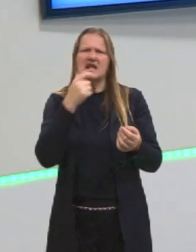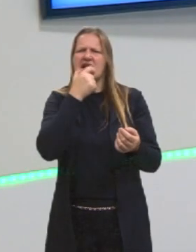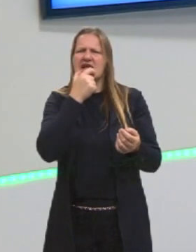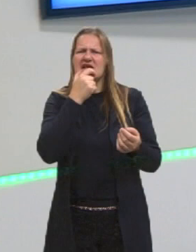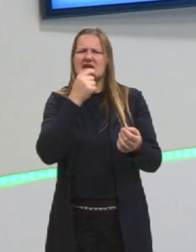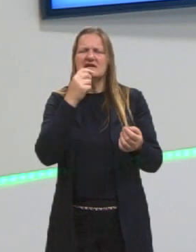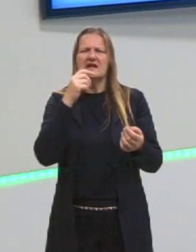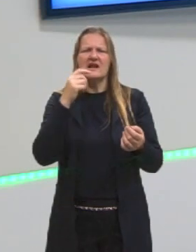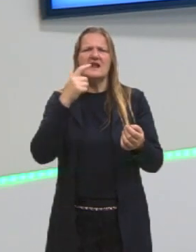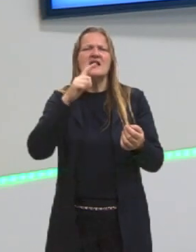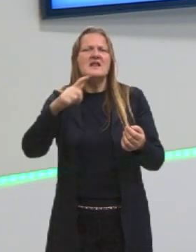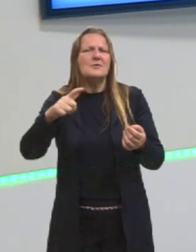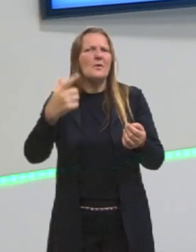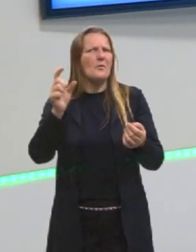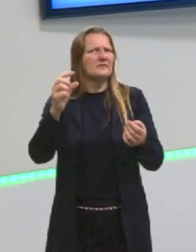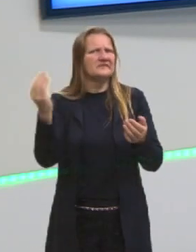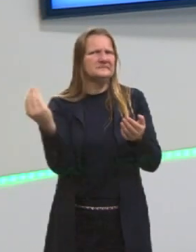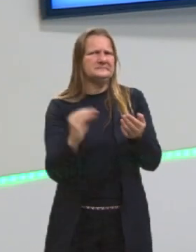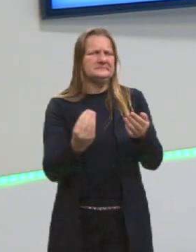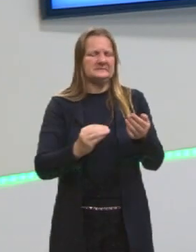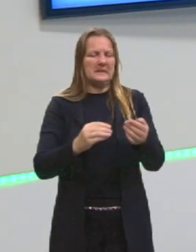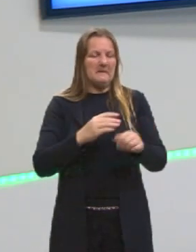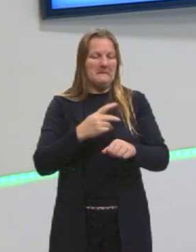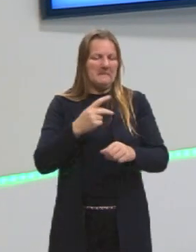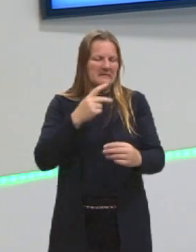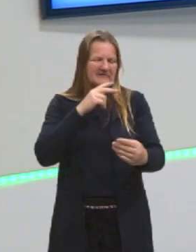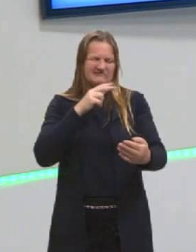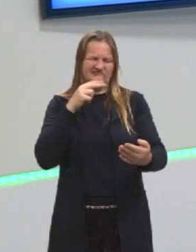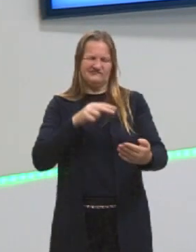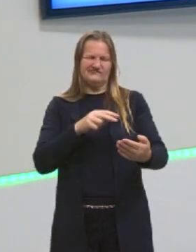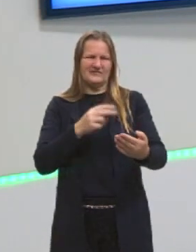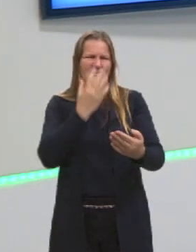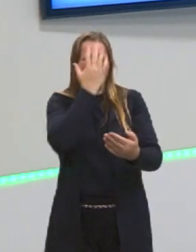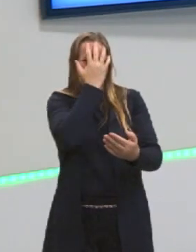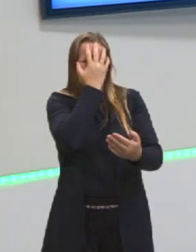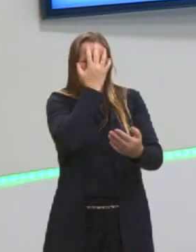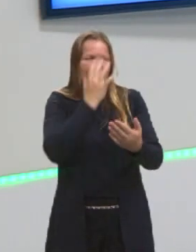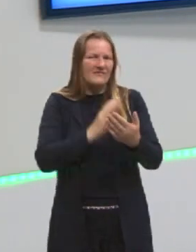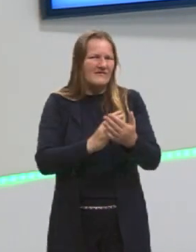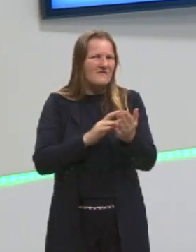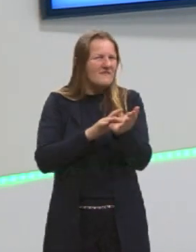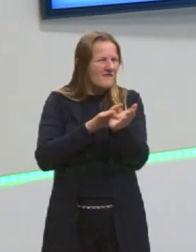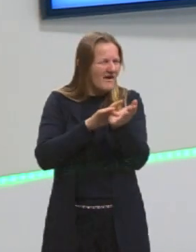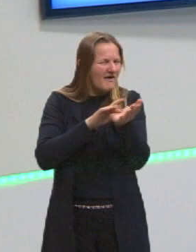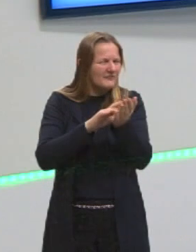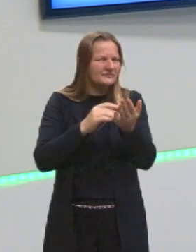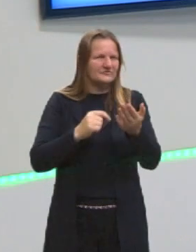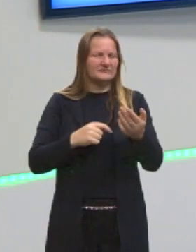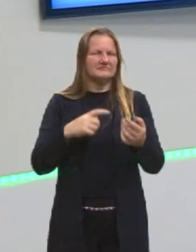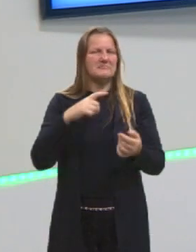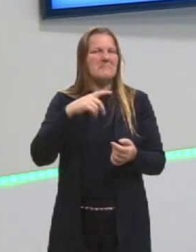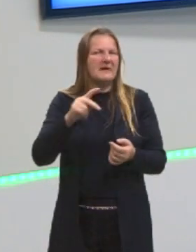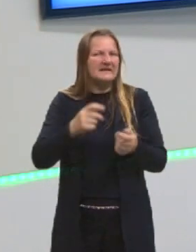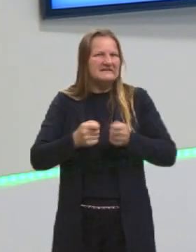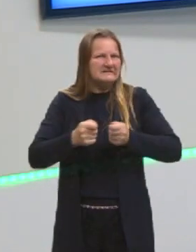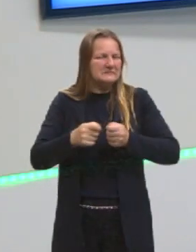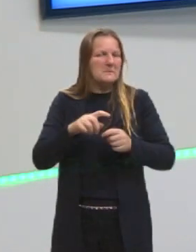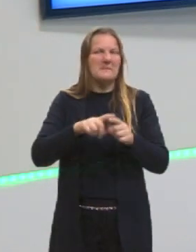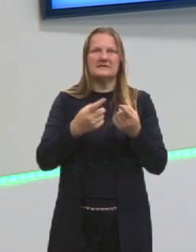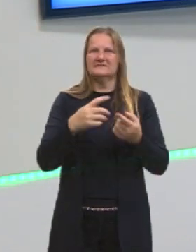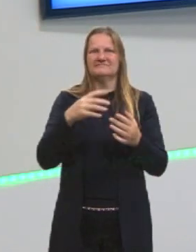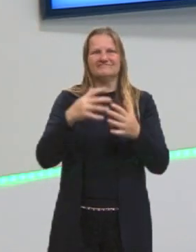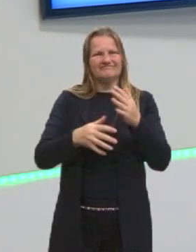para que ela parecesse ser bonita, para que eu pareça ter domínio daquilo que eu estou fazendo, e aí parece que eu estou